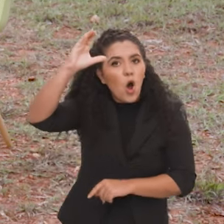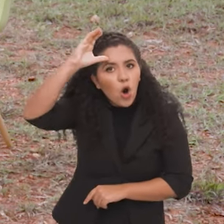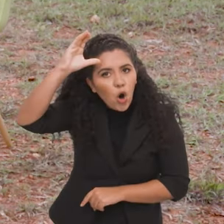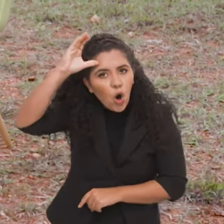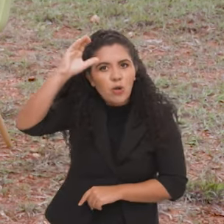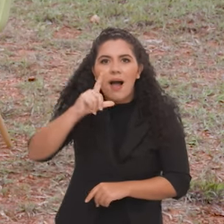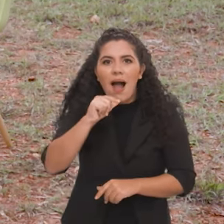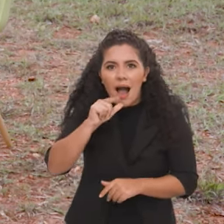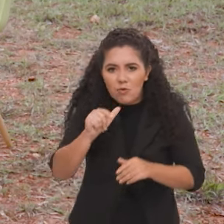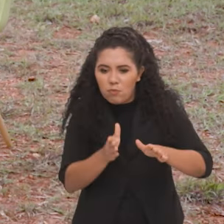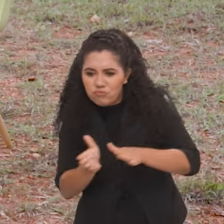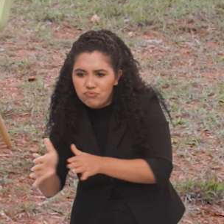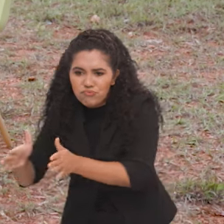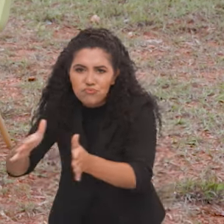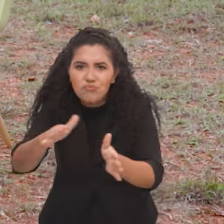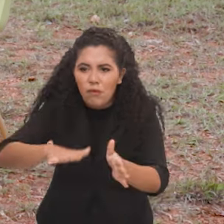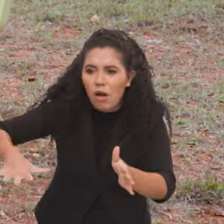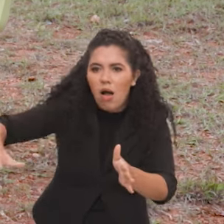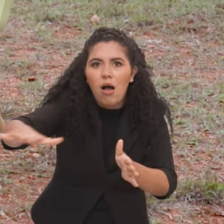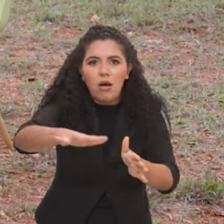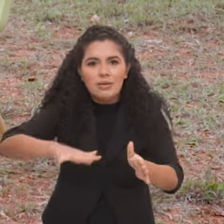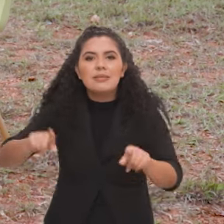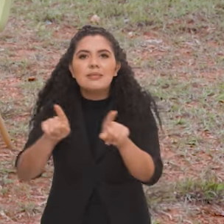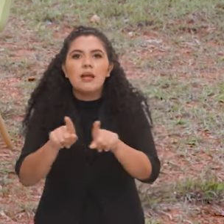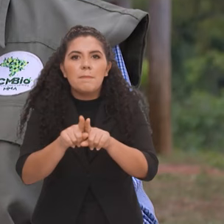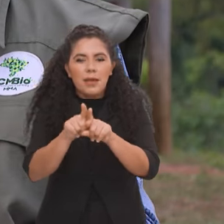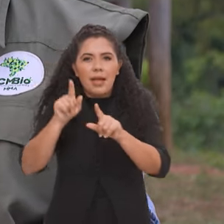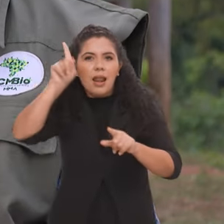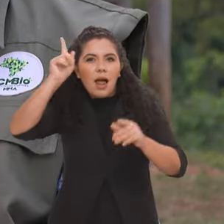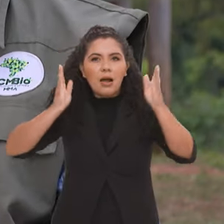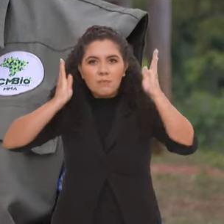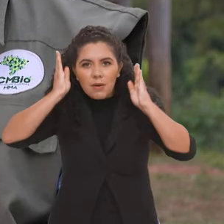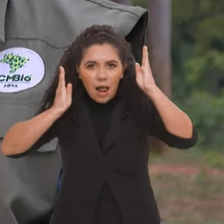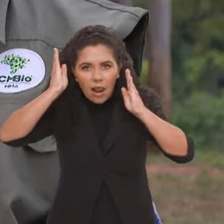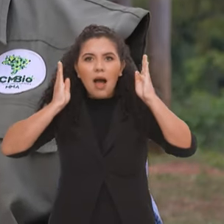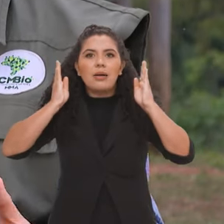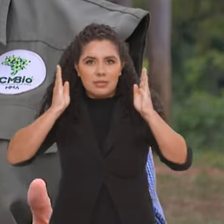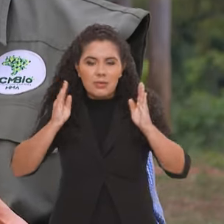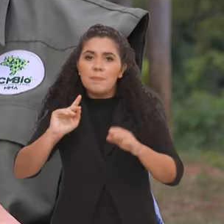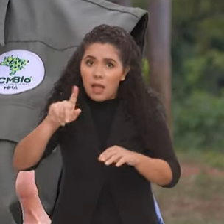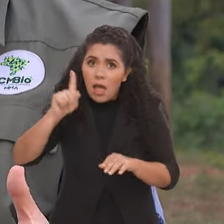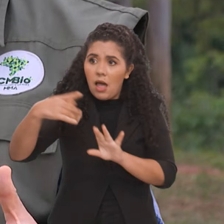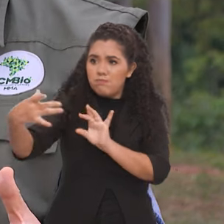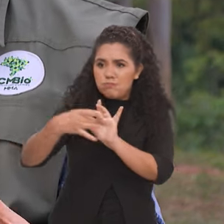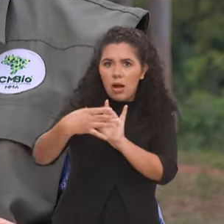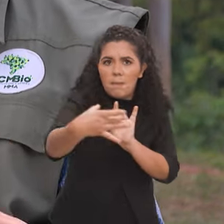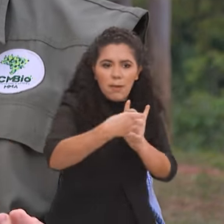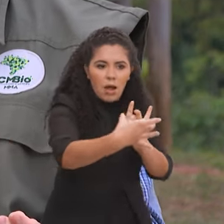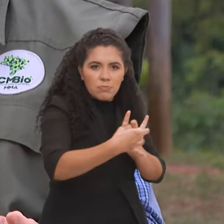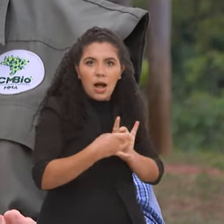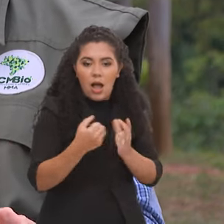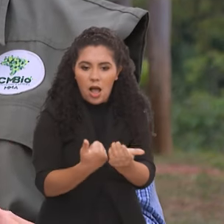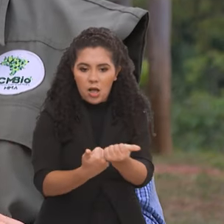toda a bacia do Congo, na verdade. Ou a Malásia, no Sudeste Asiático. Então, são parcerias que ajudam a gente